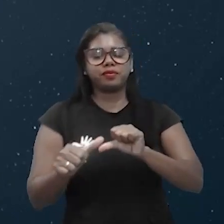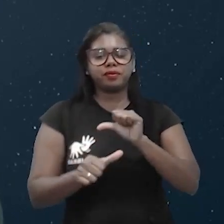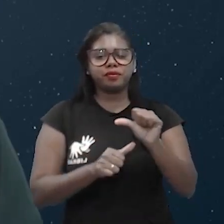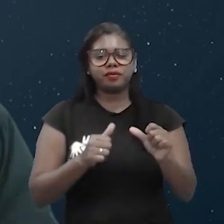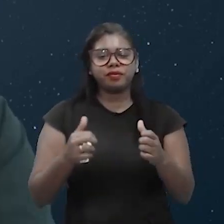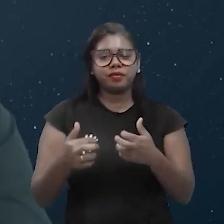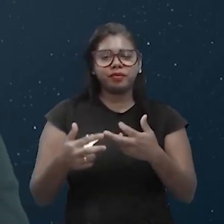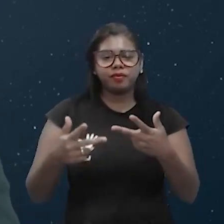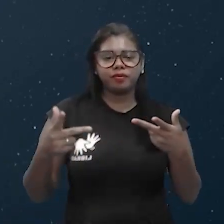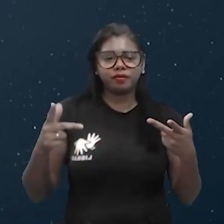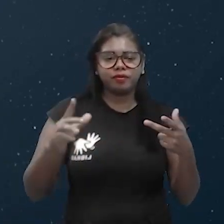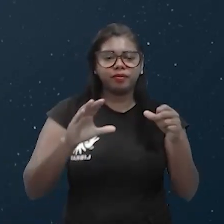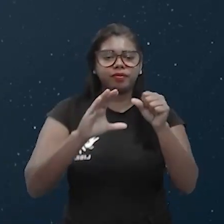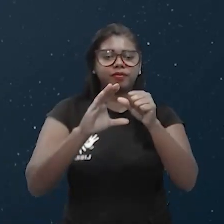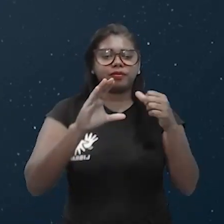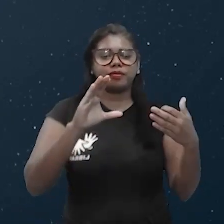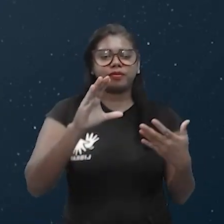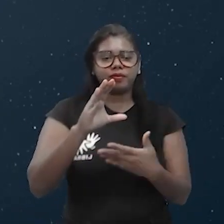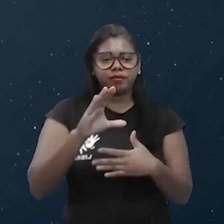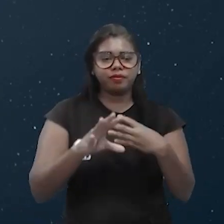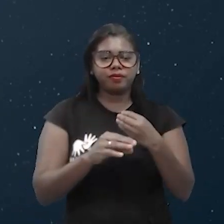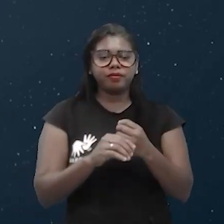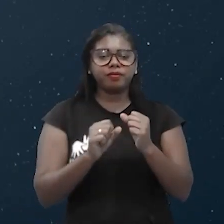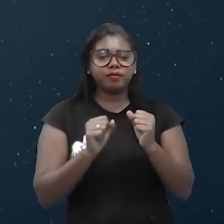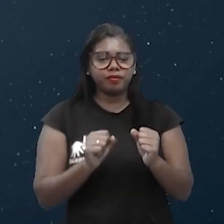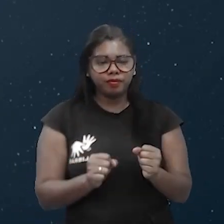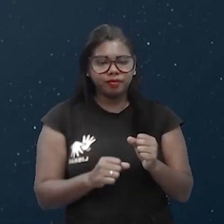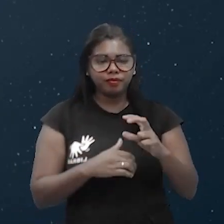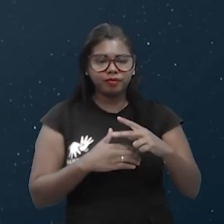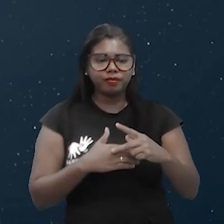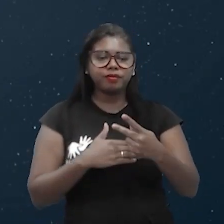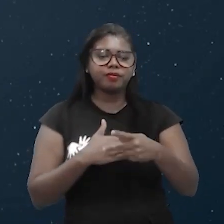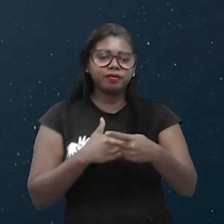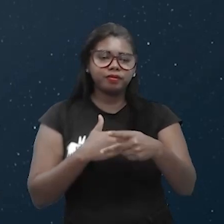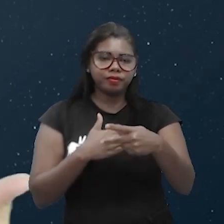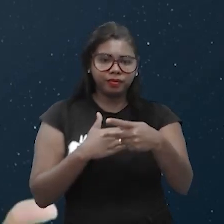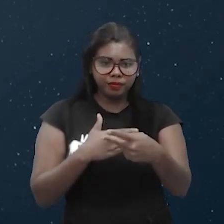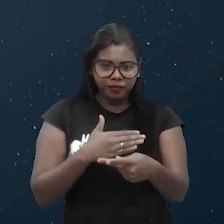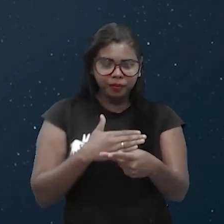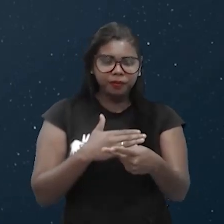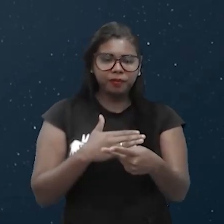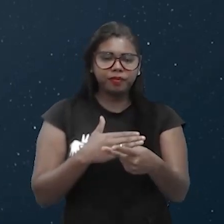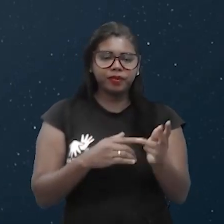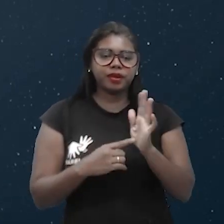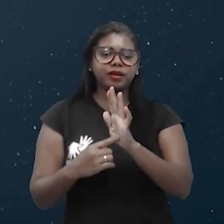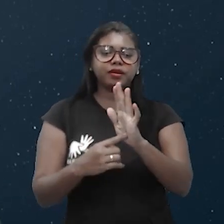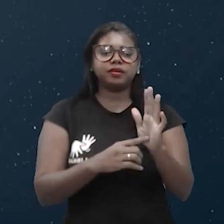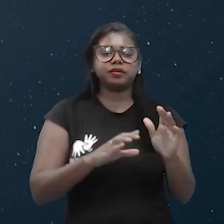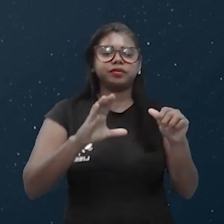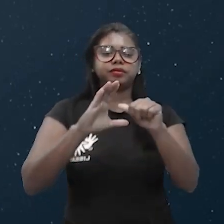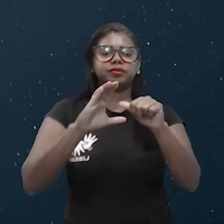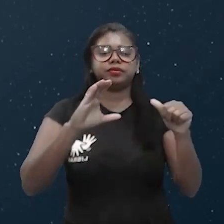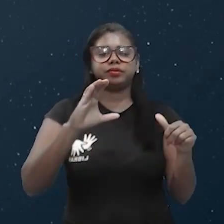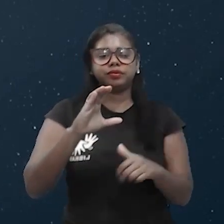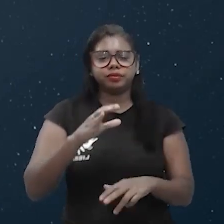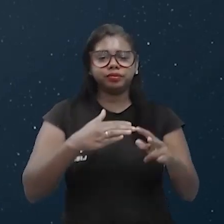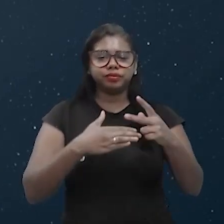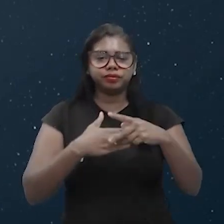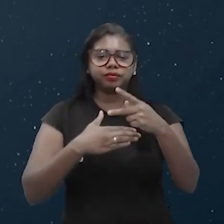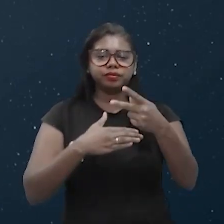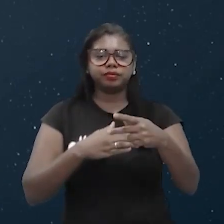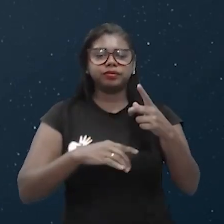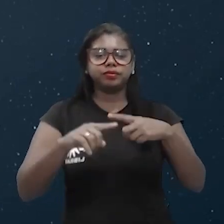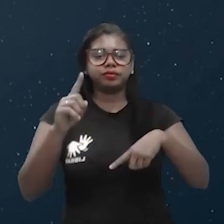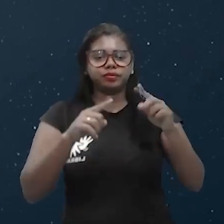dessas características, ele pode permanecer constante e essas características constantes alteram essa